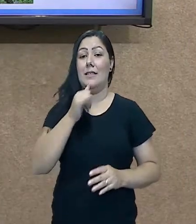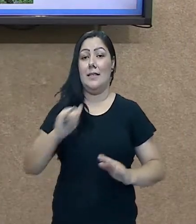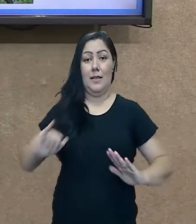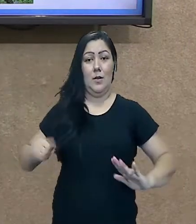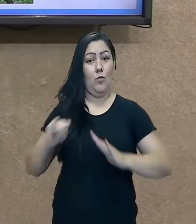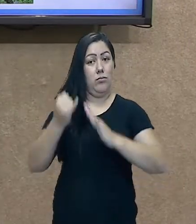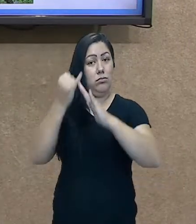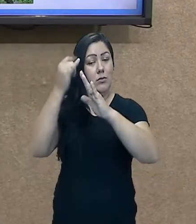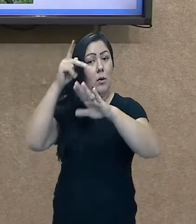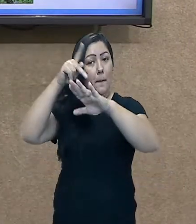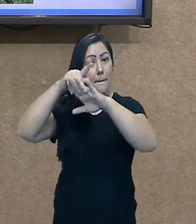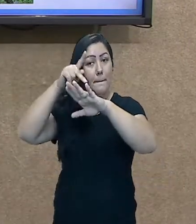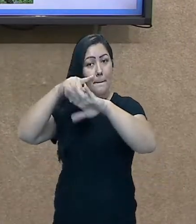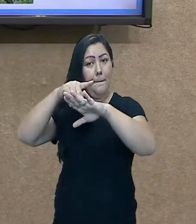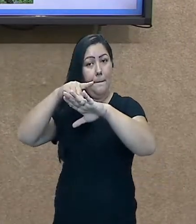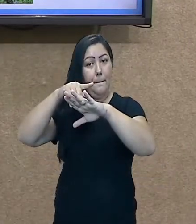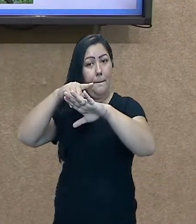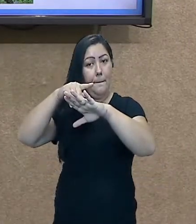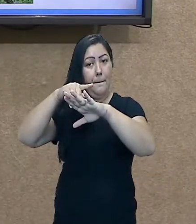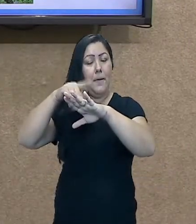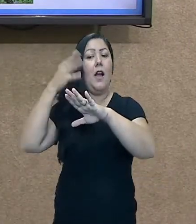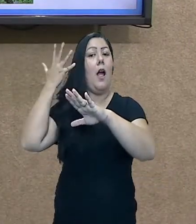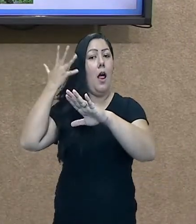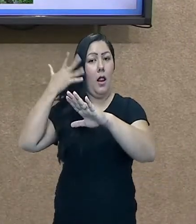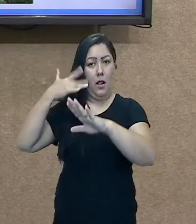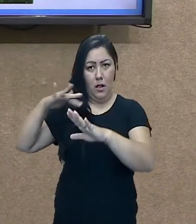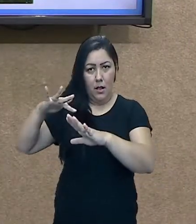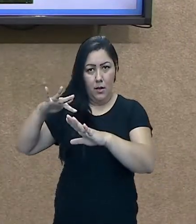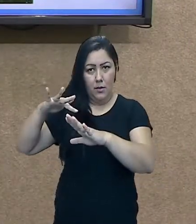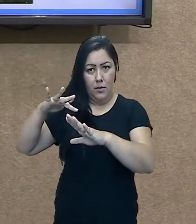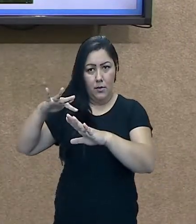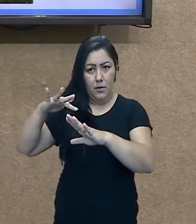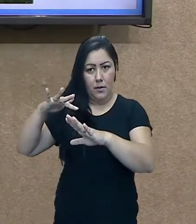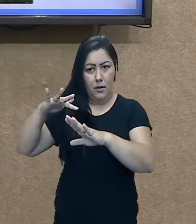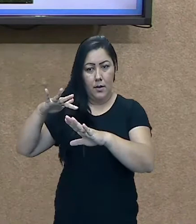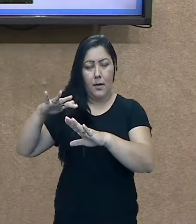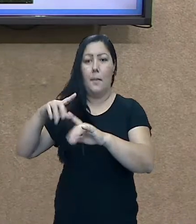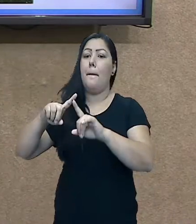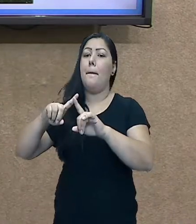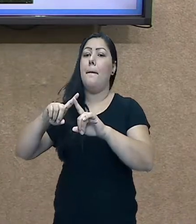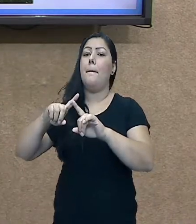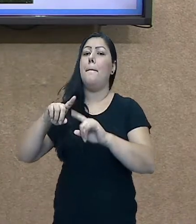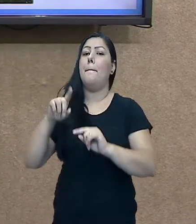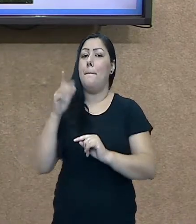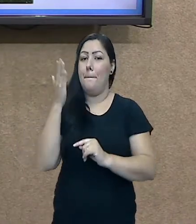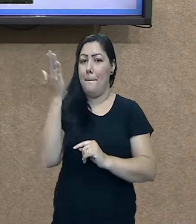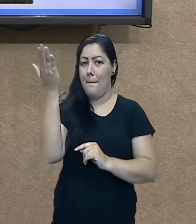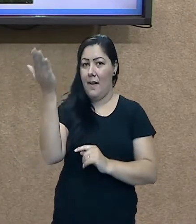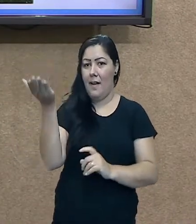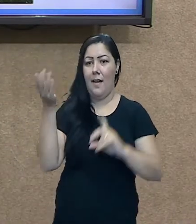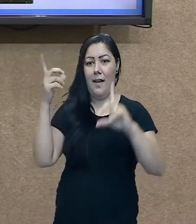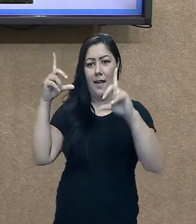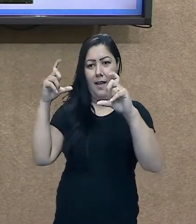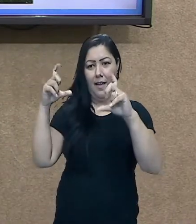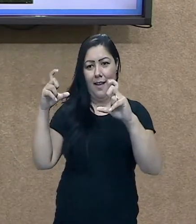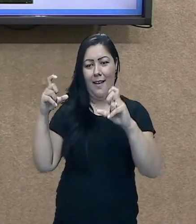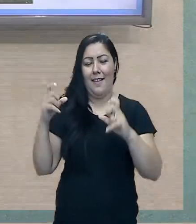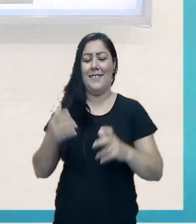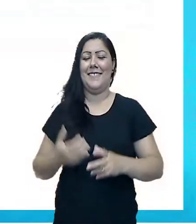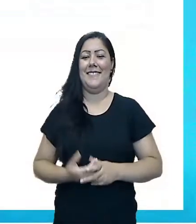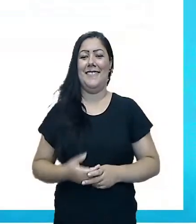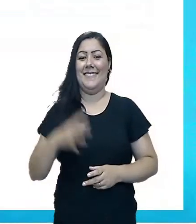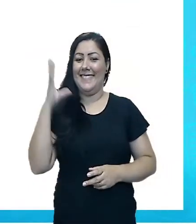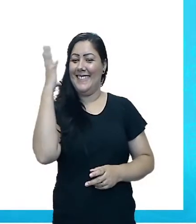rocha, foi construída pela natureza. Nós podemos ver também que... Olha que